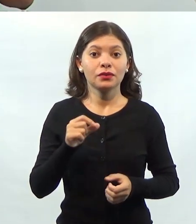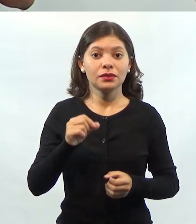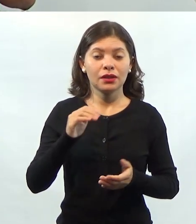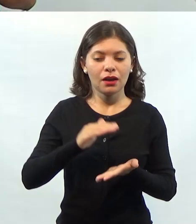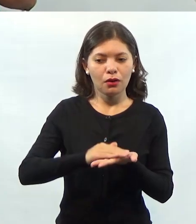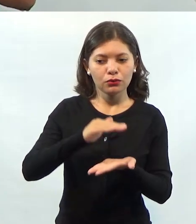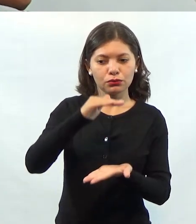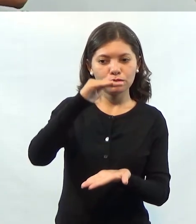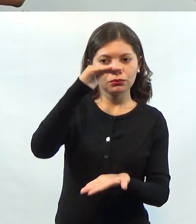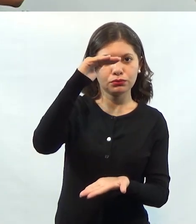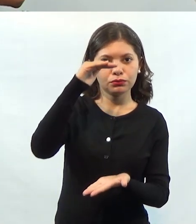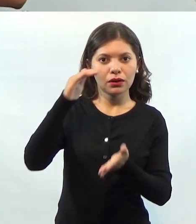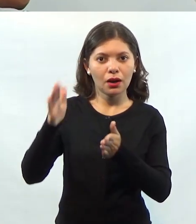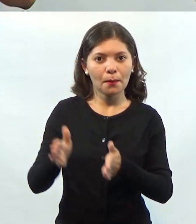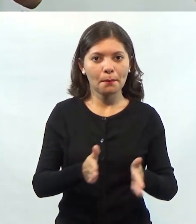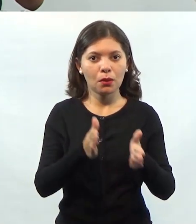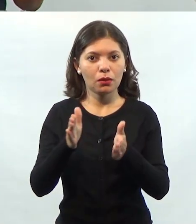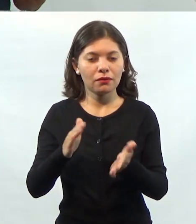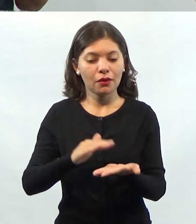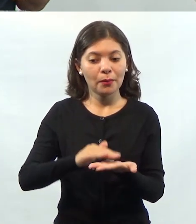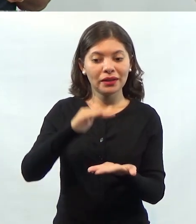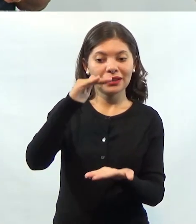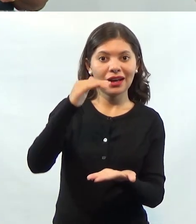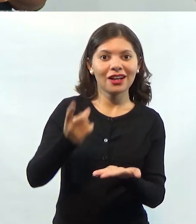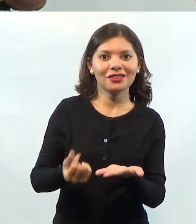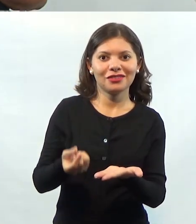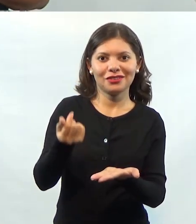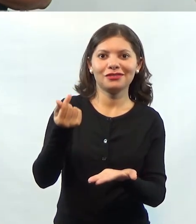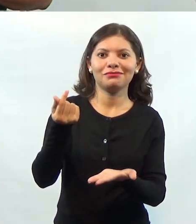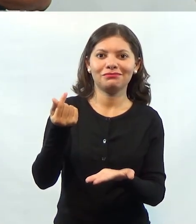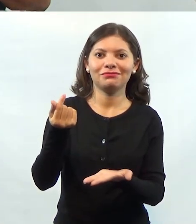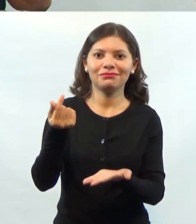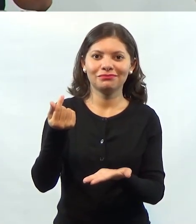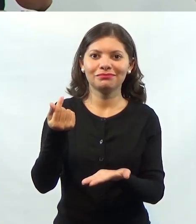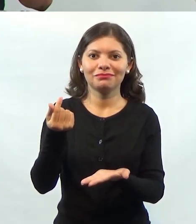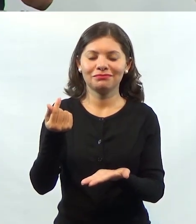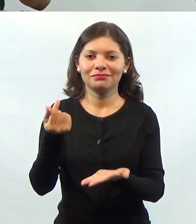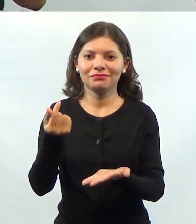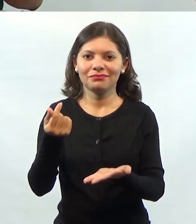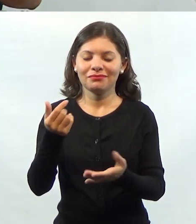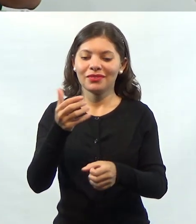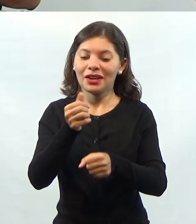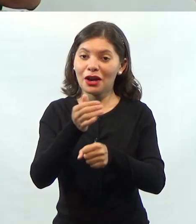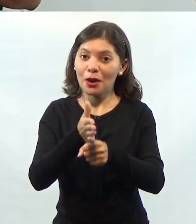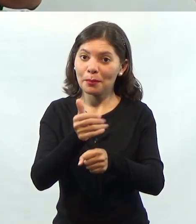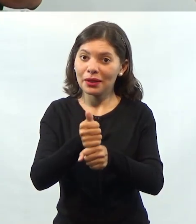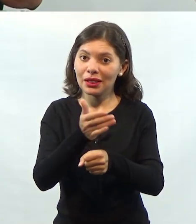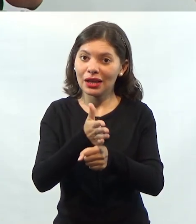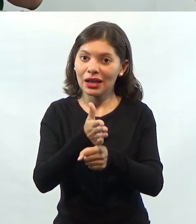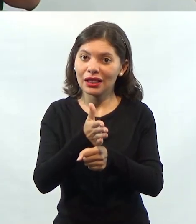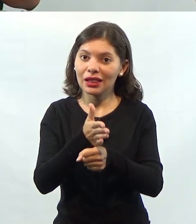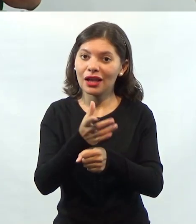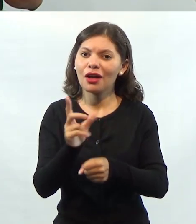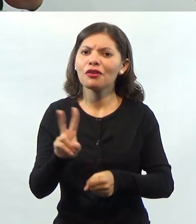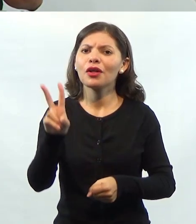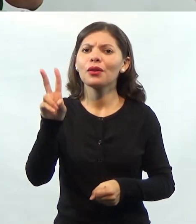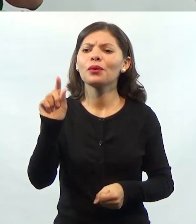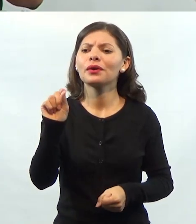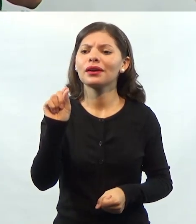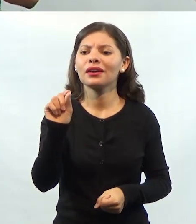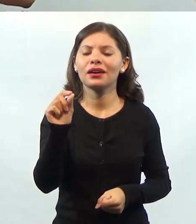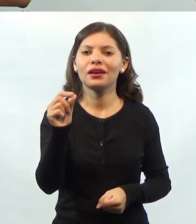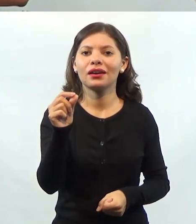aumenta a produção, você vai aumentar esse custo. Se a batata custa um real o quilo,